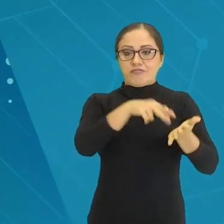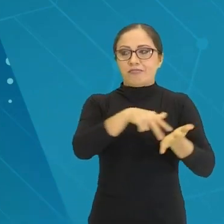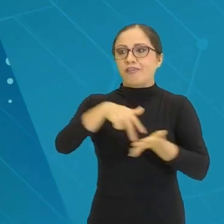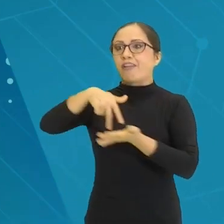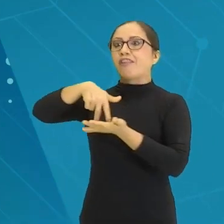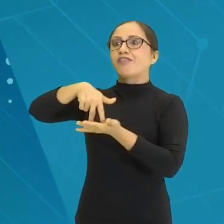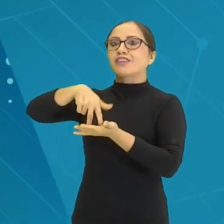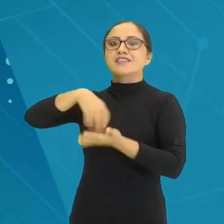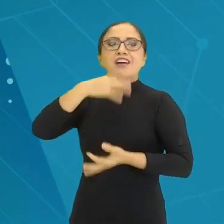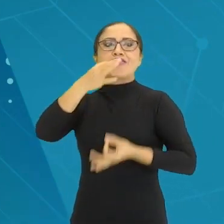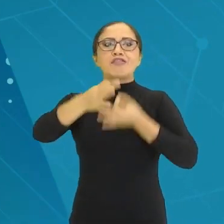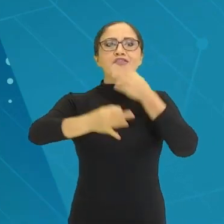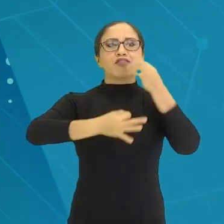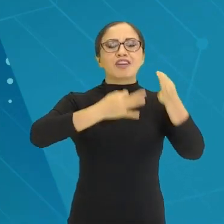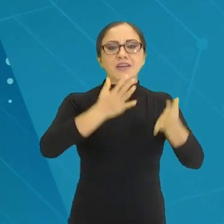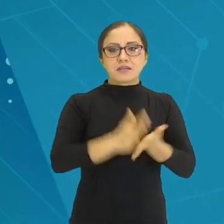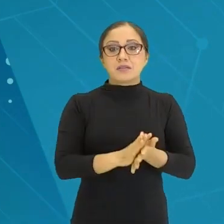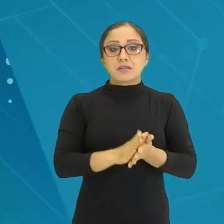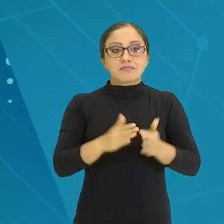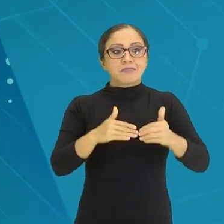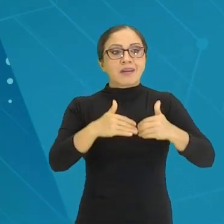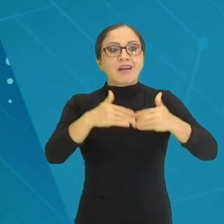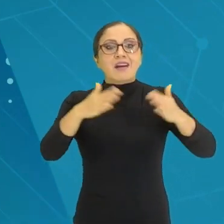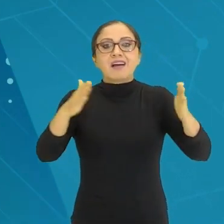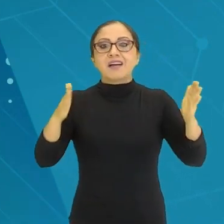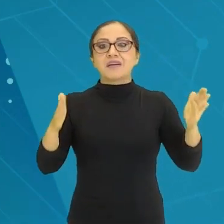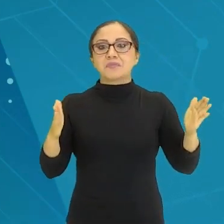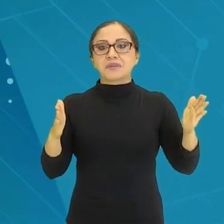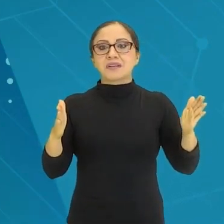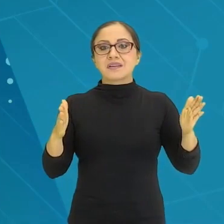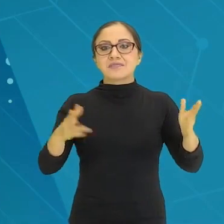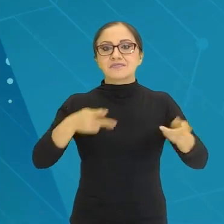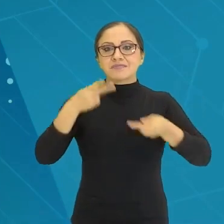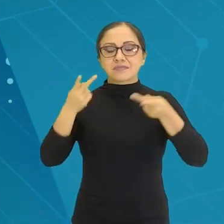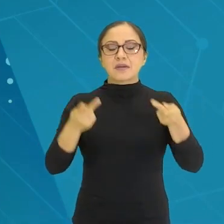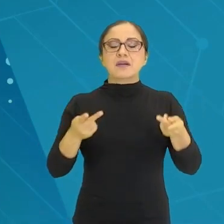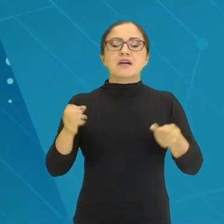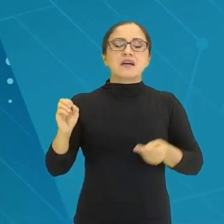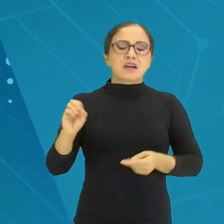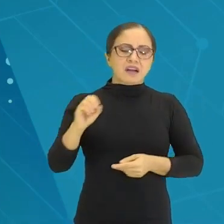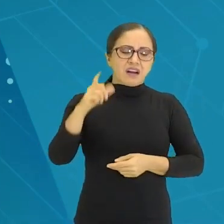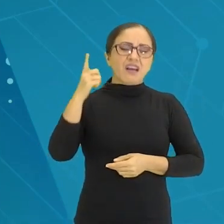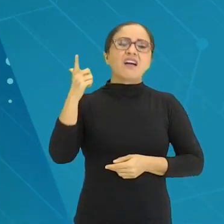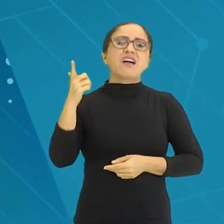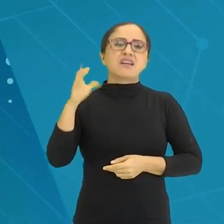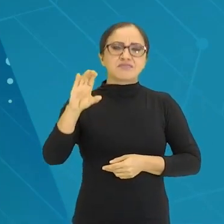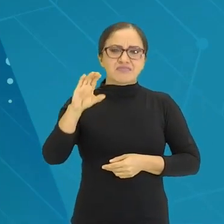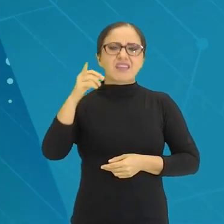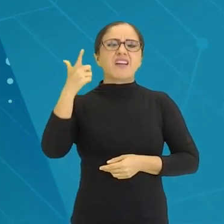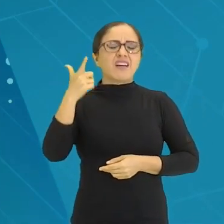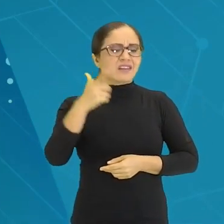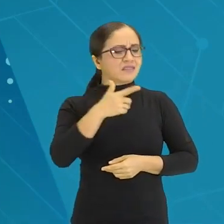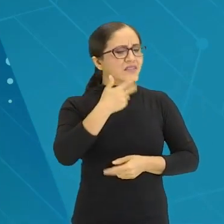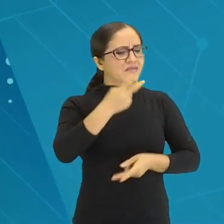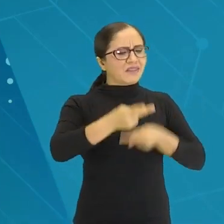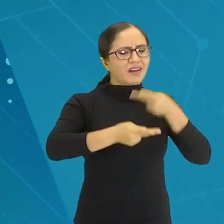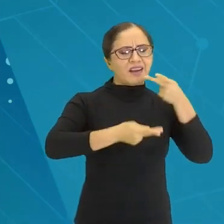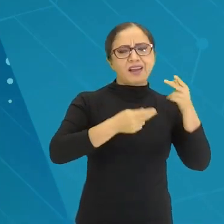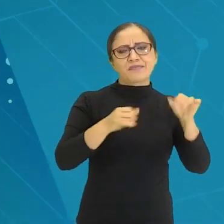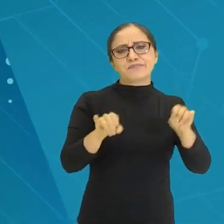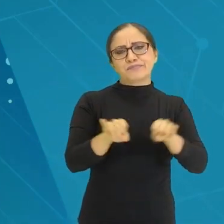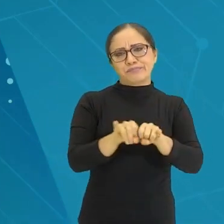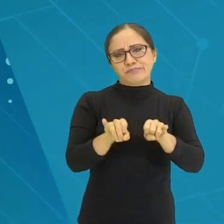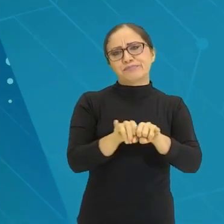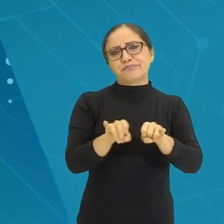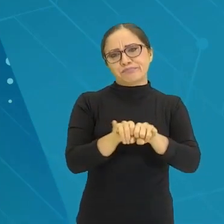dê espaço pra que isto aconteça. É claro que vai rolar muita abobrinha nessa hora, né? Mas é necessário.